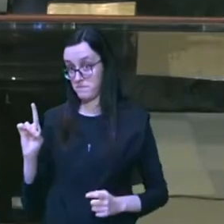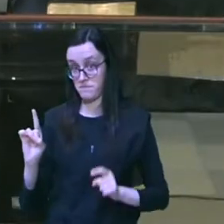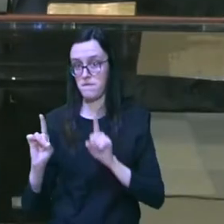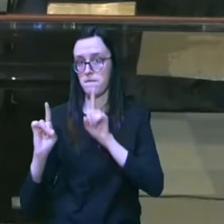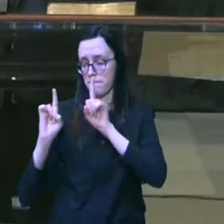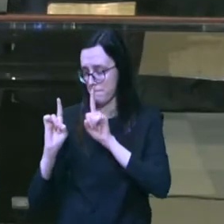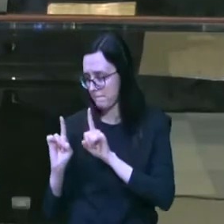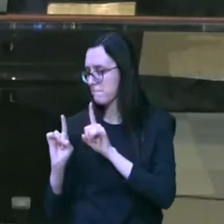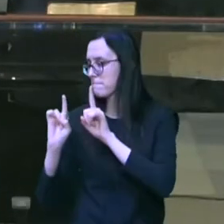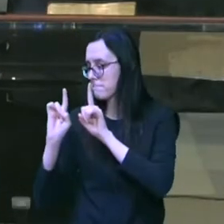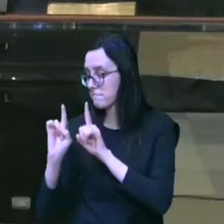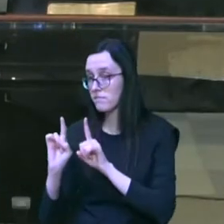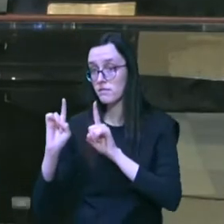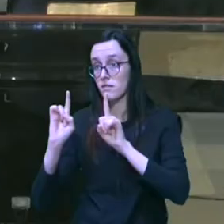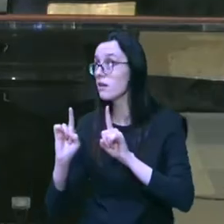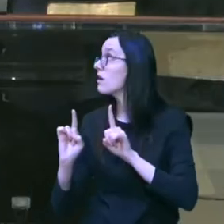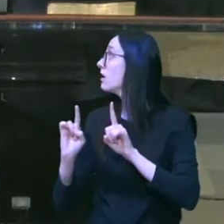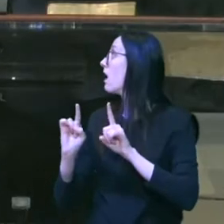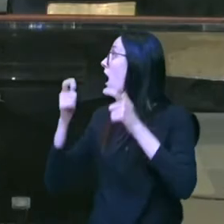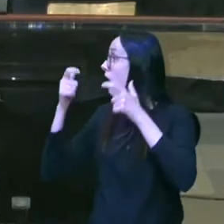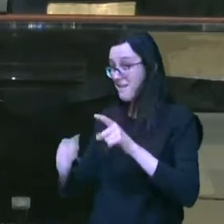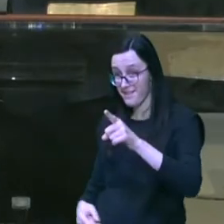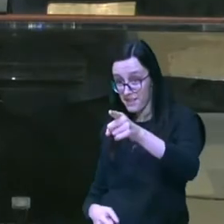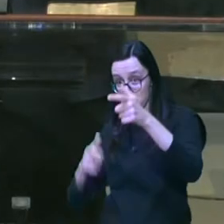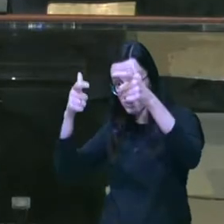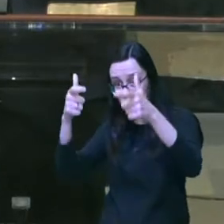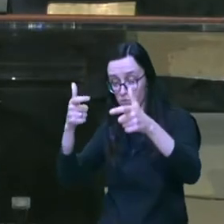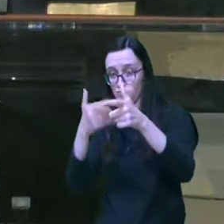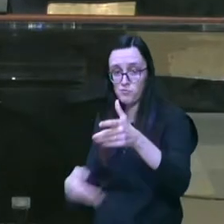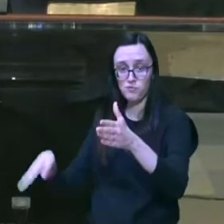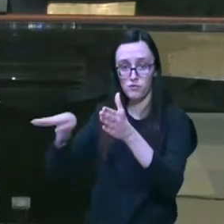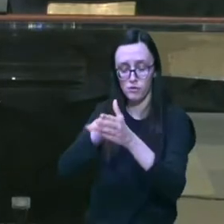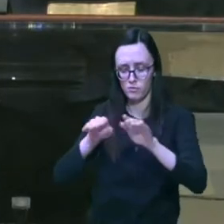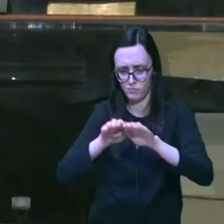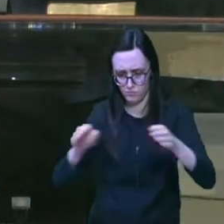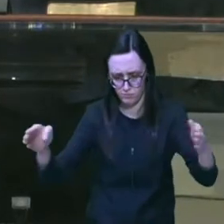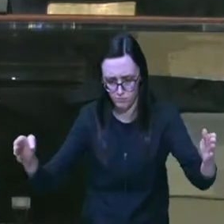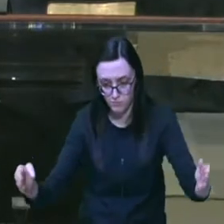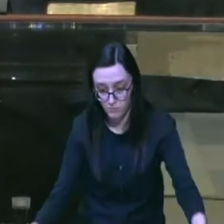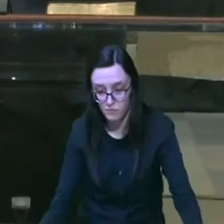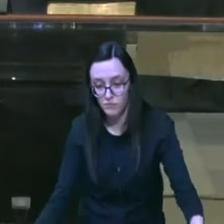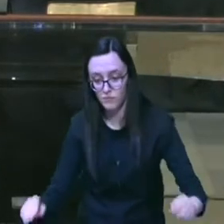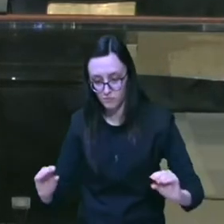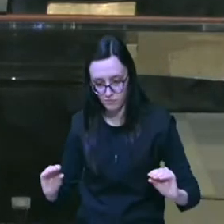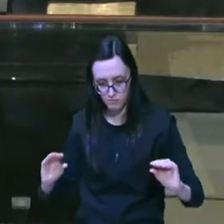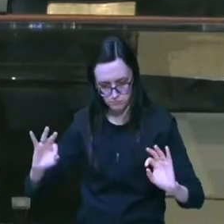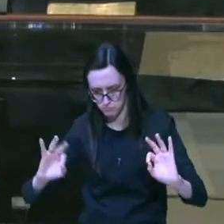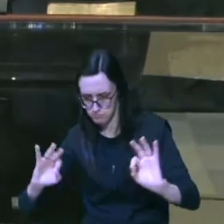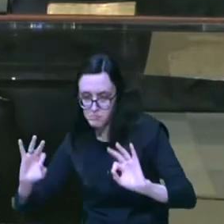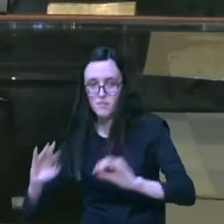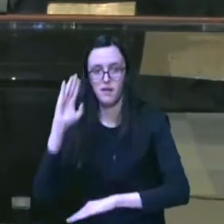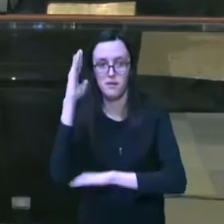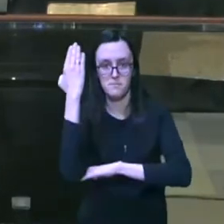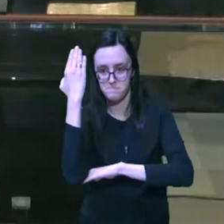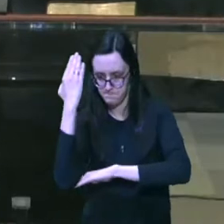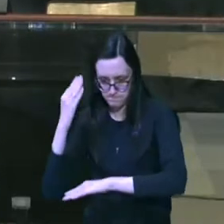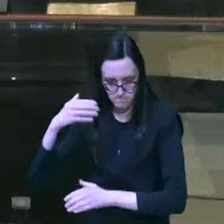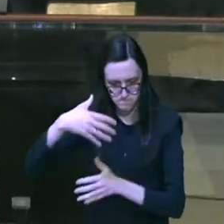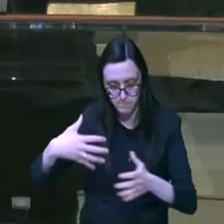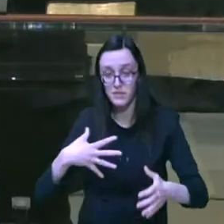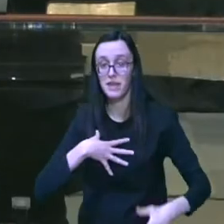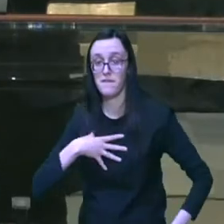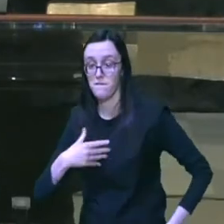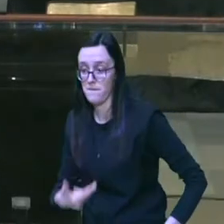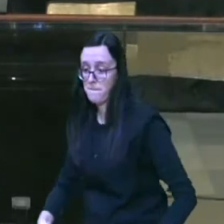que Deus lhe havia indicado Abraão construiu um altar e sobre ele arrumou a lenha amarrou seu